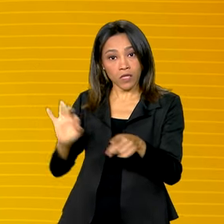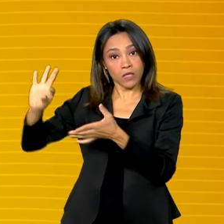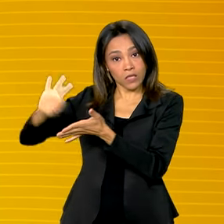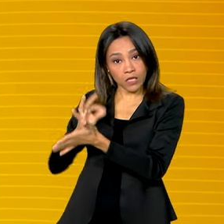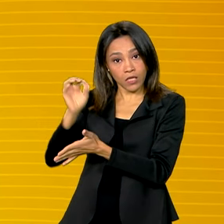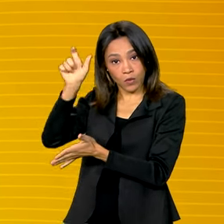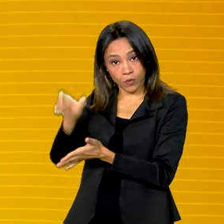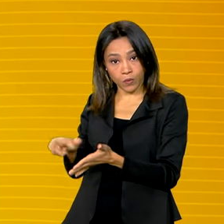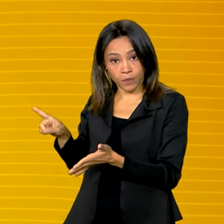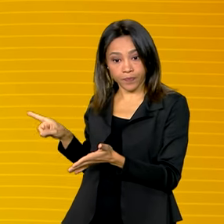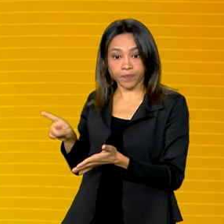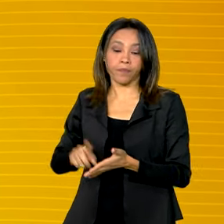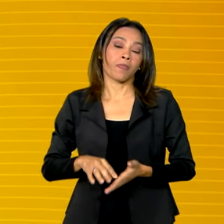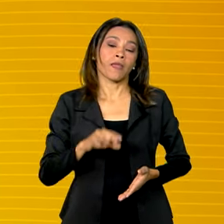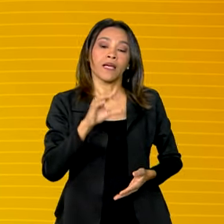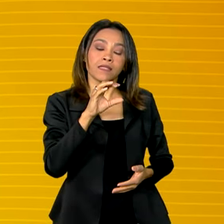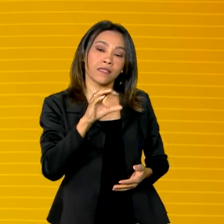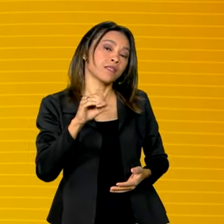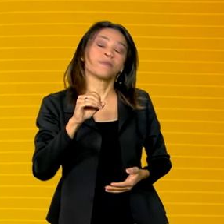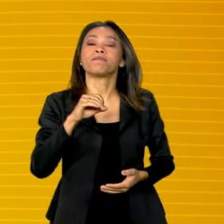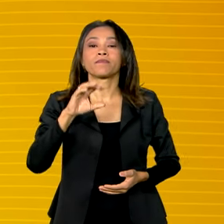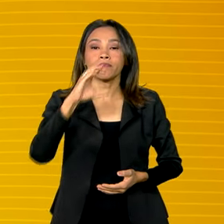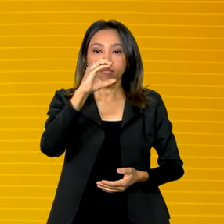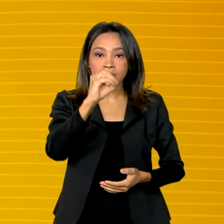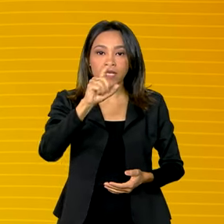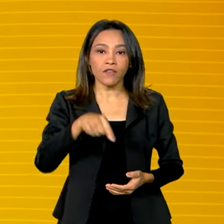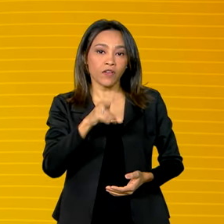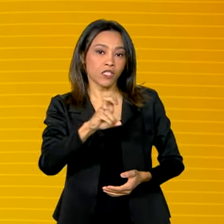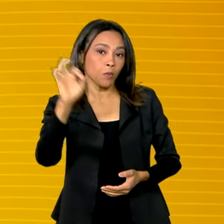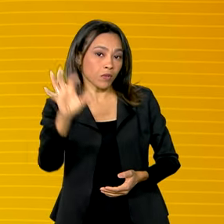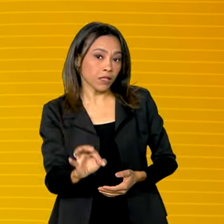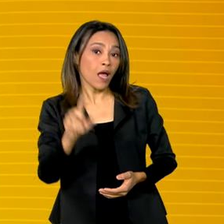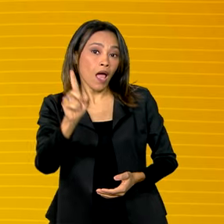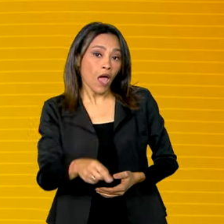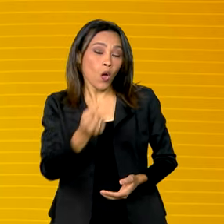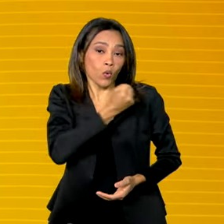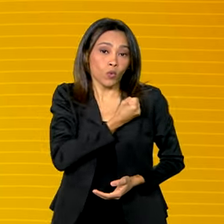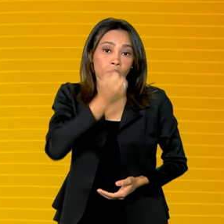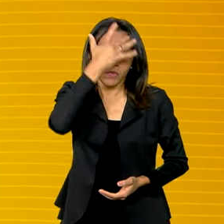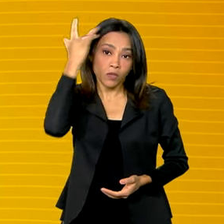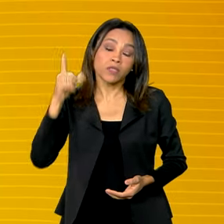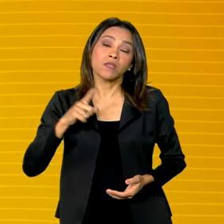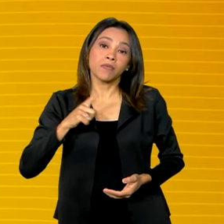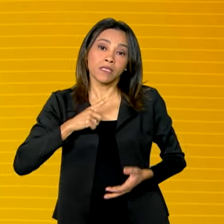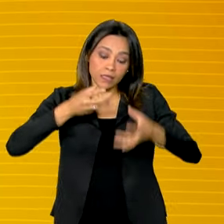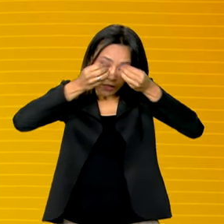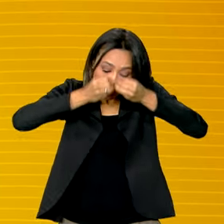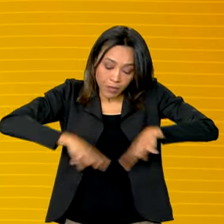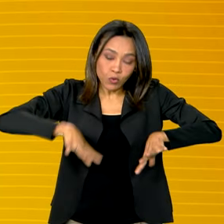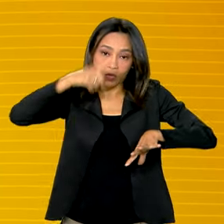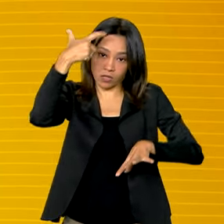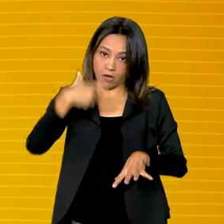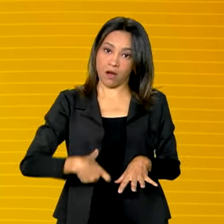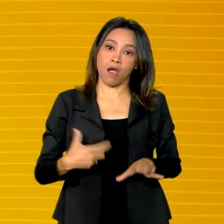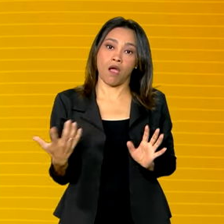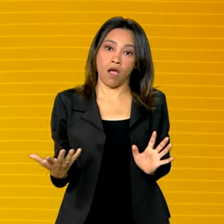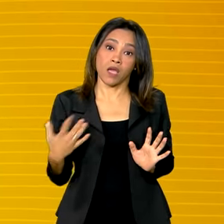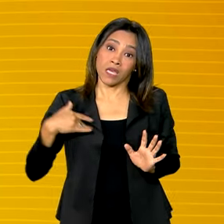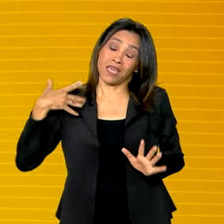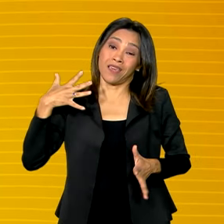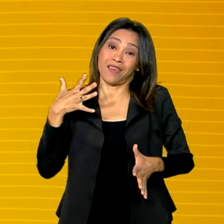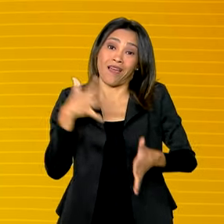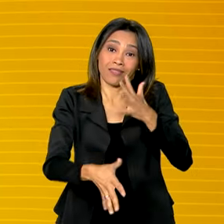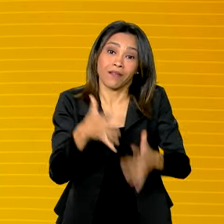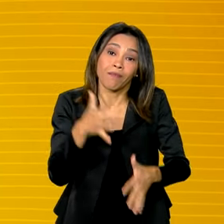Esse 0,5% é o mínimo de pessoas que precisam ser atingidas por um evento de uma grande proporção que impeça a realização da